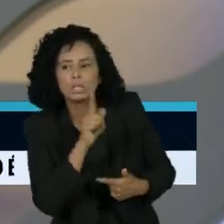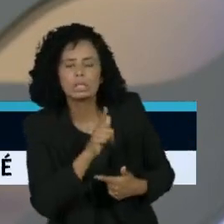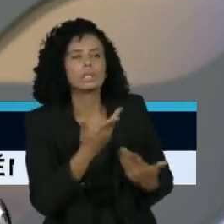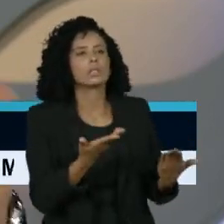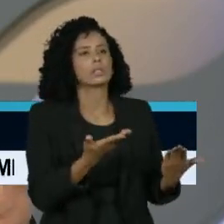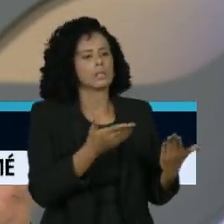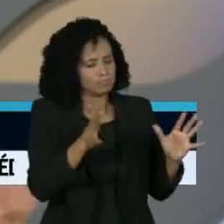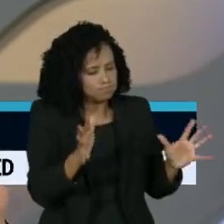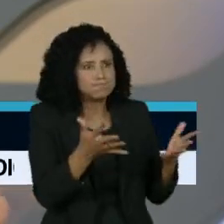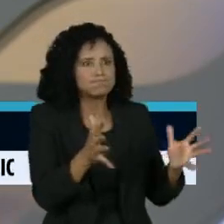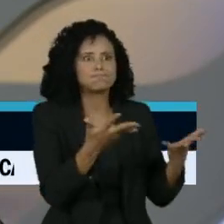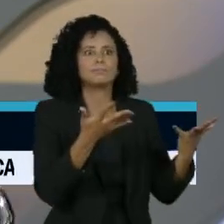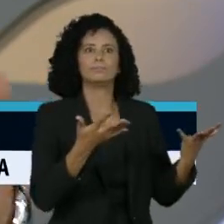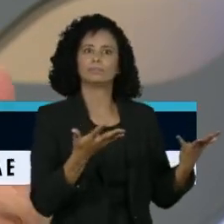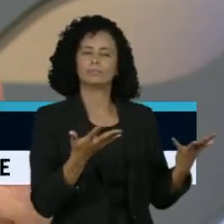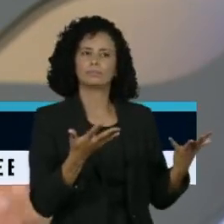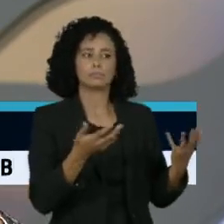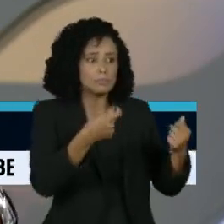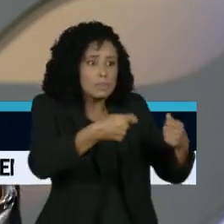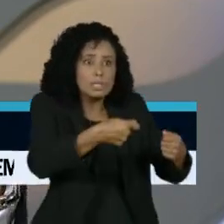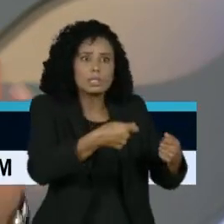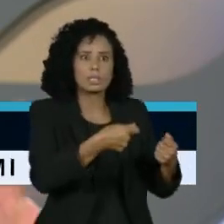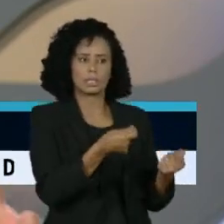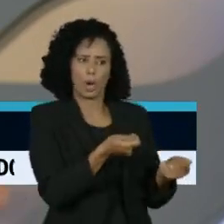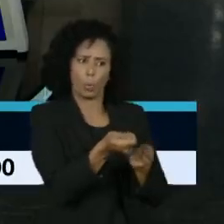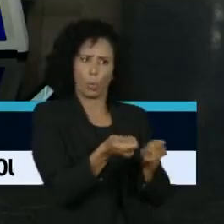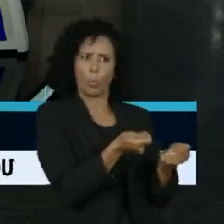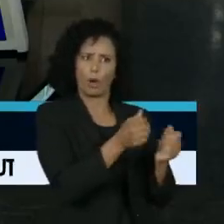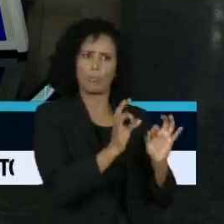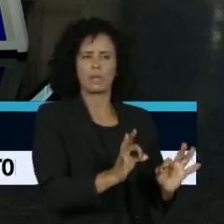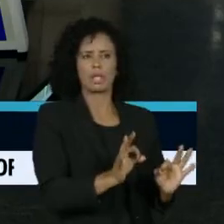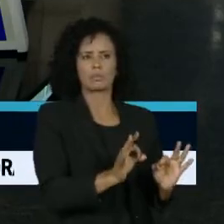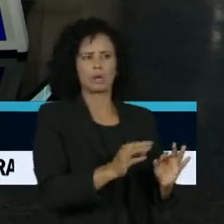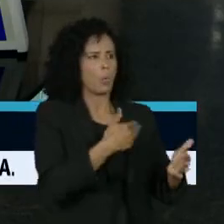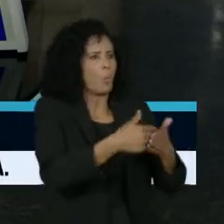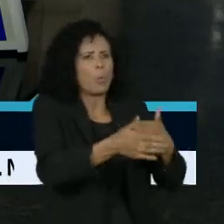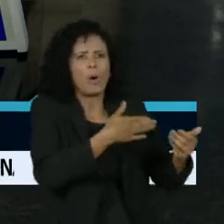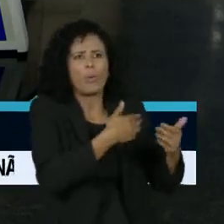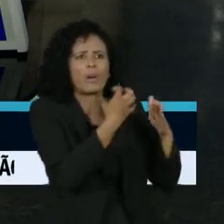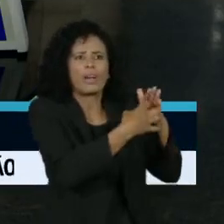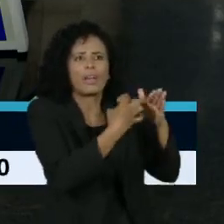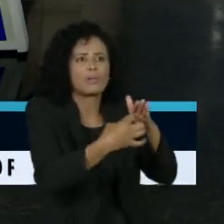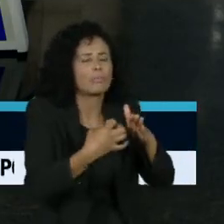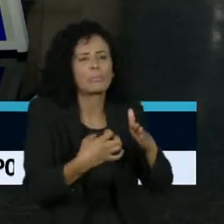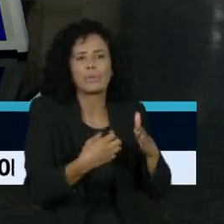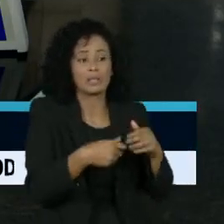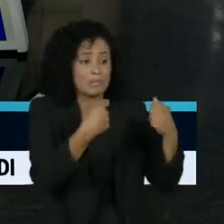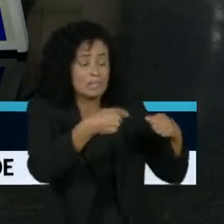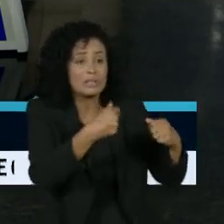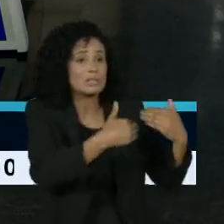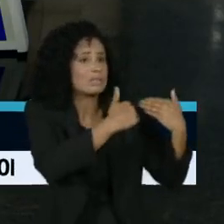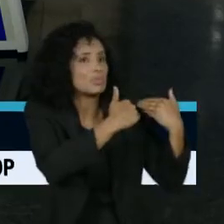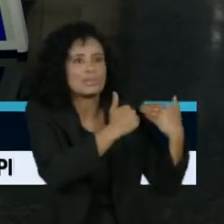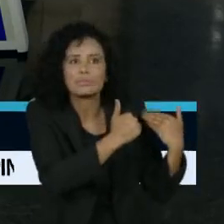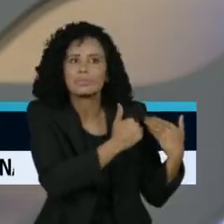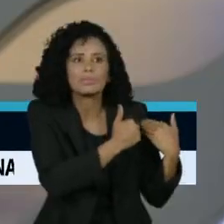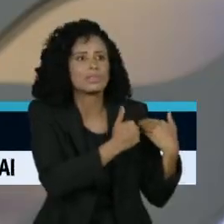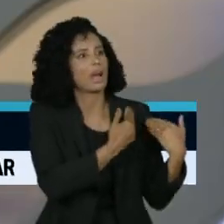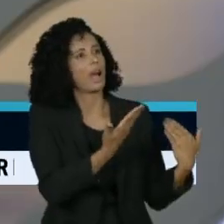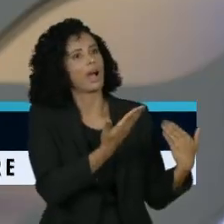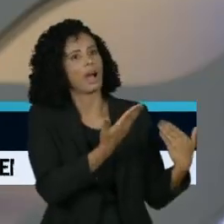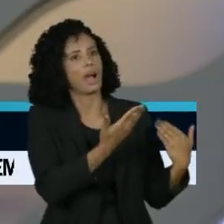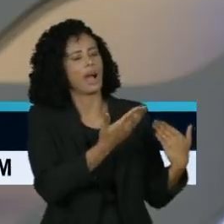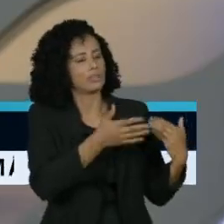fazer uma ilação e querer dar, não só a Petrobras, a qualquer empresa, qualquer entidade econômica, uma função social específica,